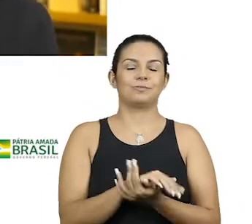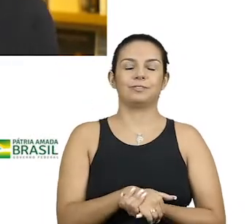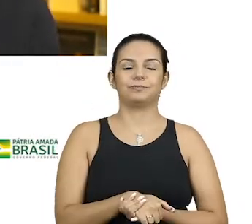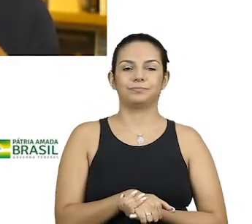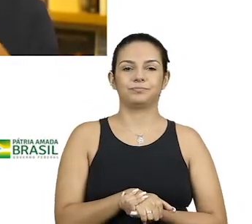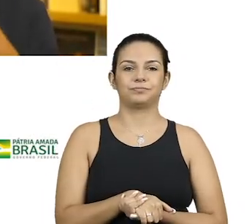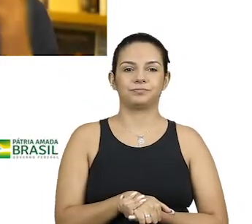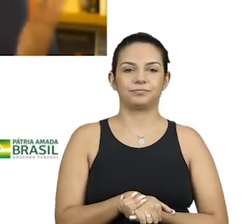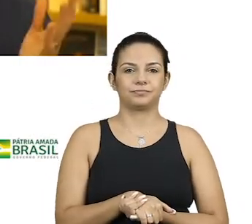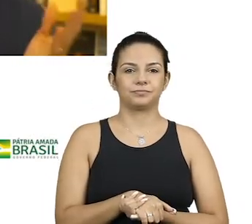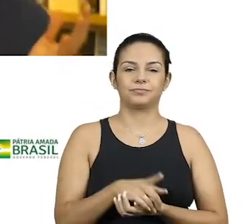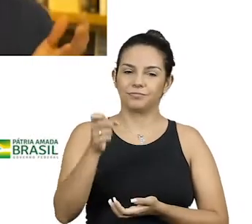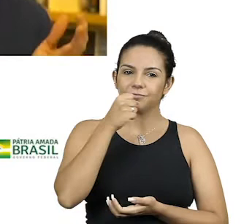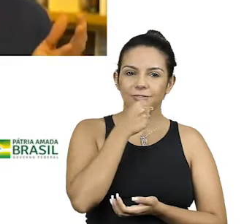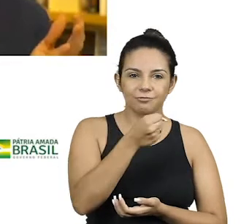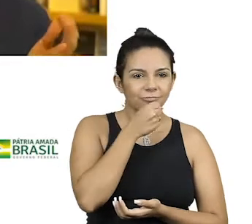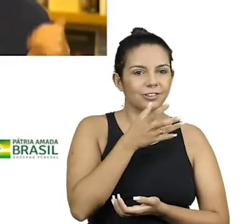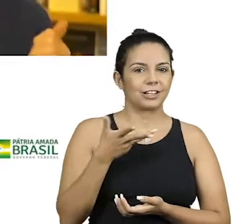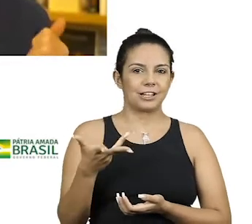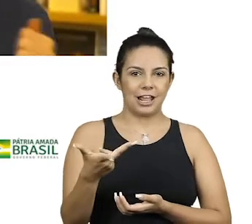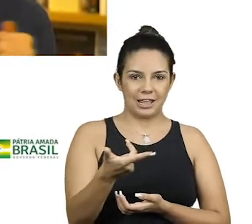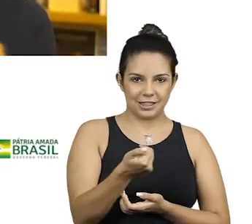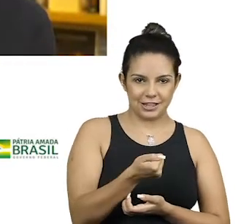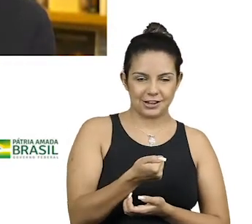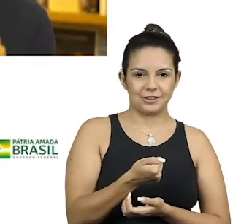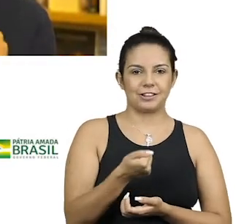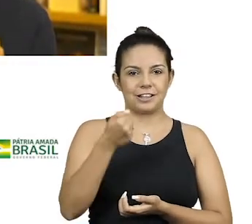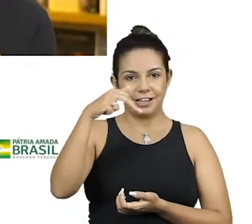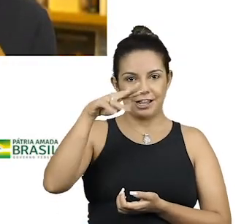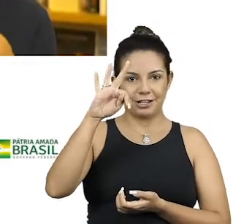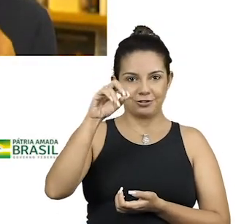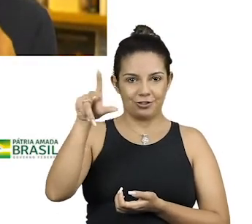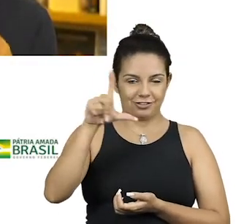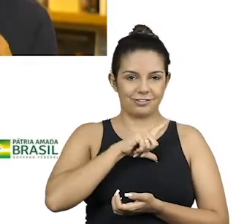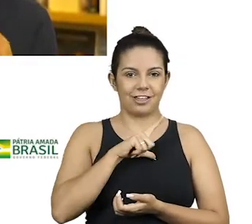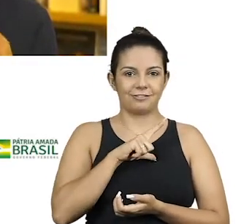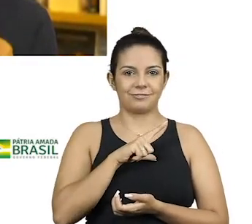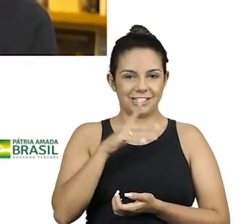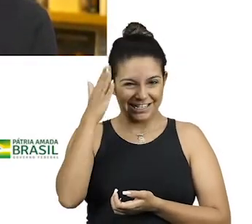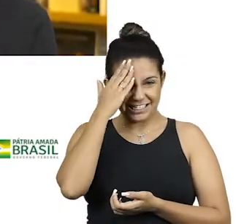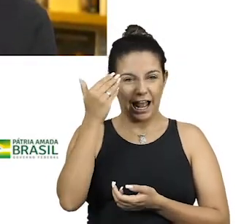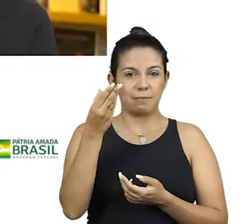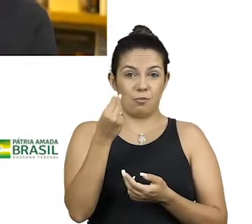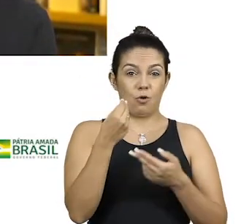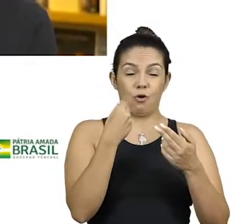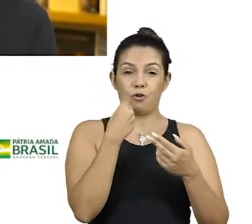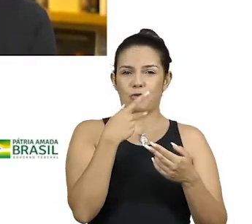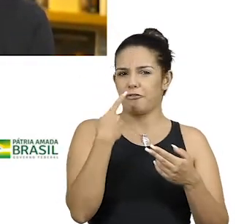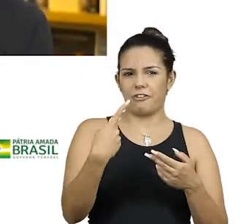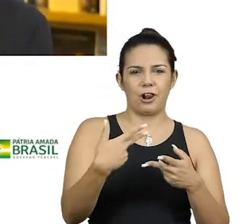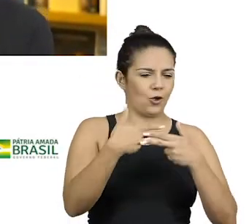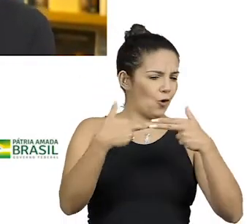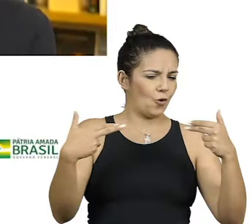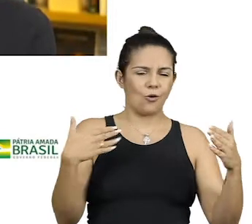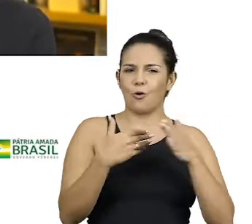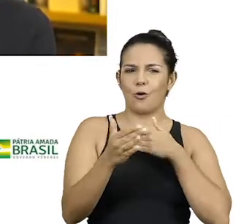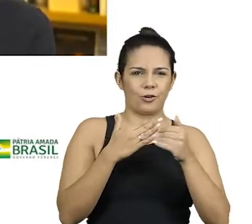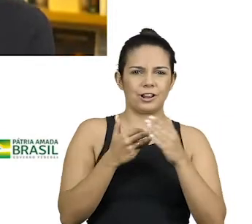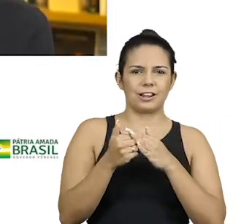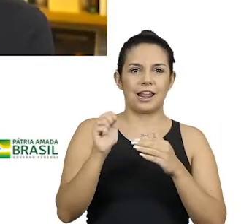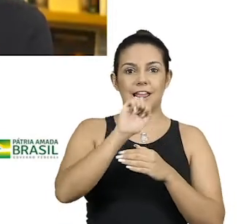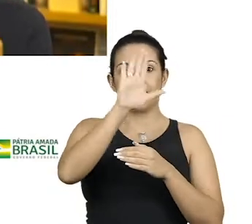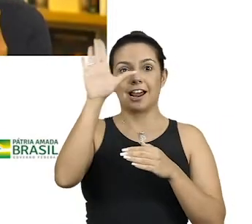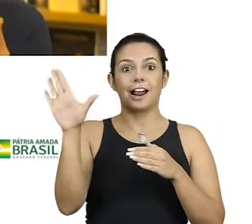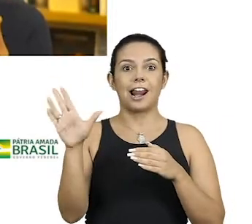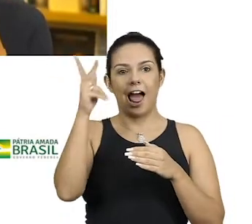Mas aí ele deu aquela entrevista brilhante, como sempre, porque o Antônio Cândido tem essa coisa, o cara que sabe muito, então ele torna claro para